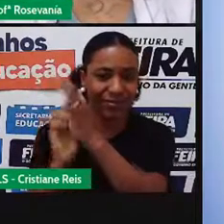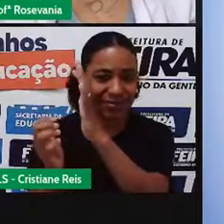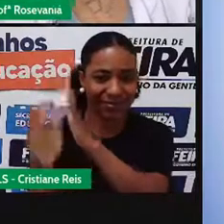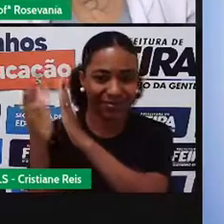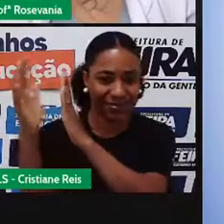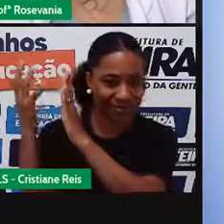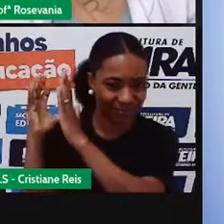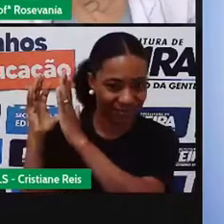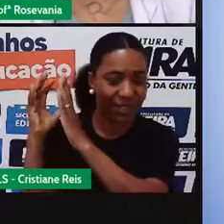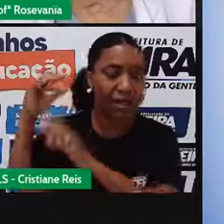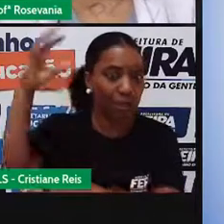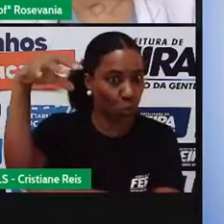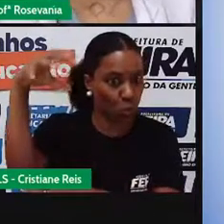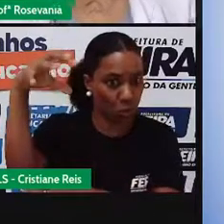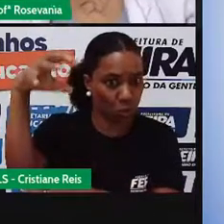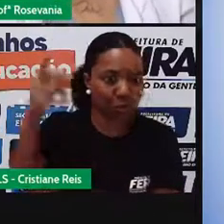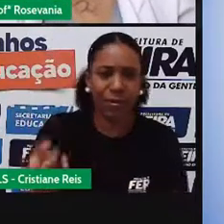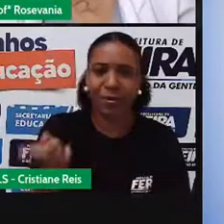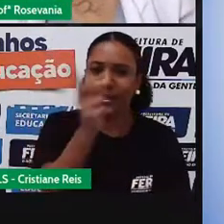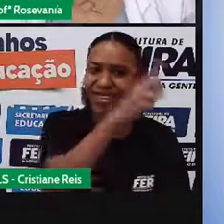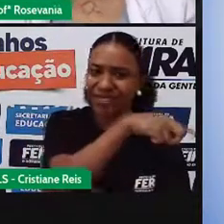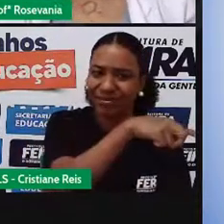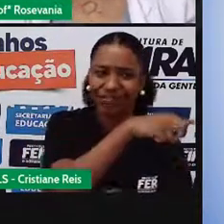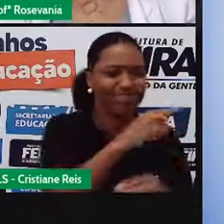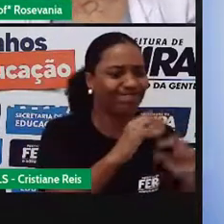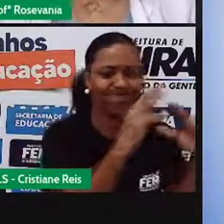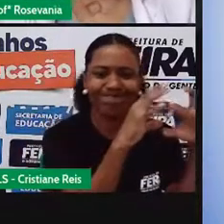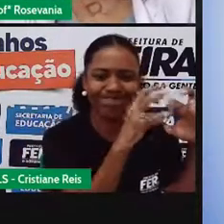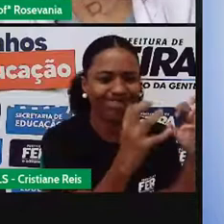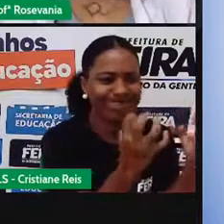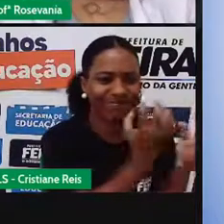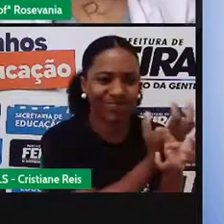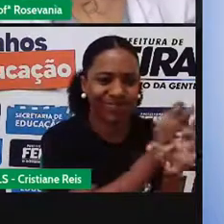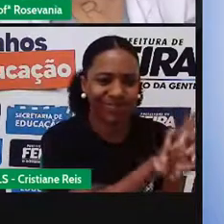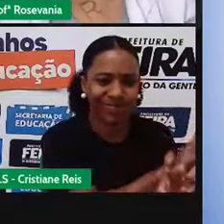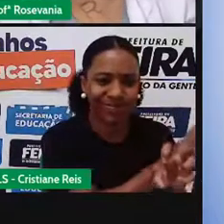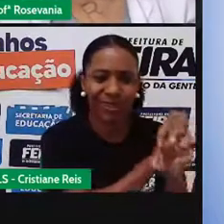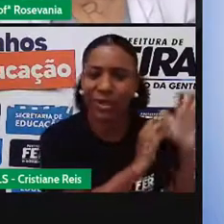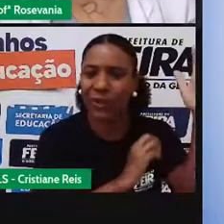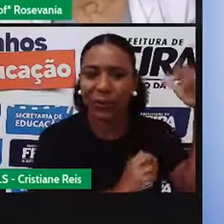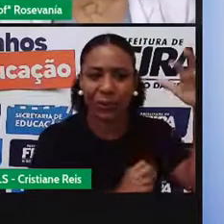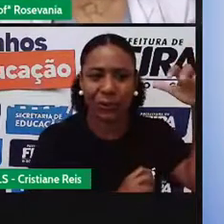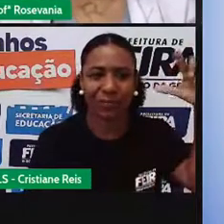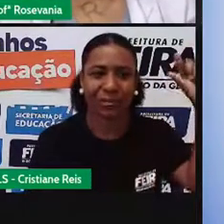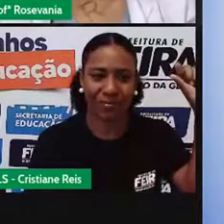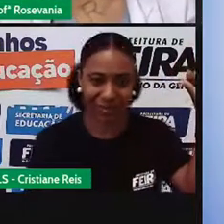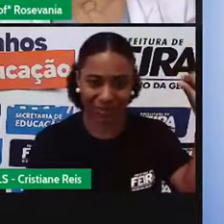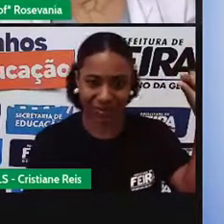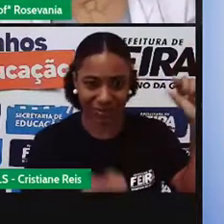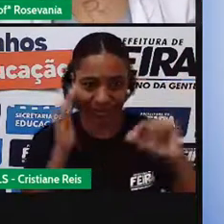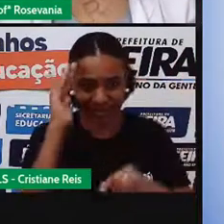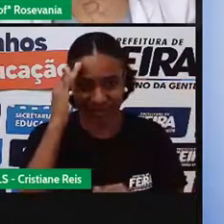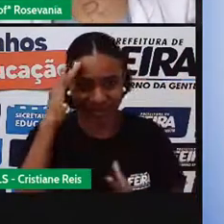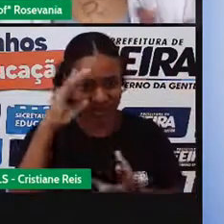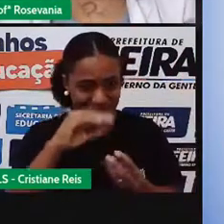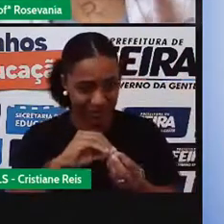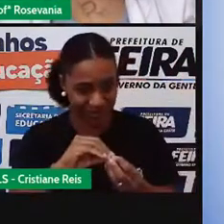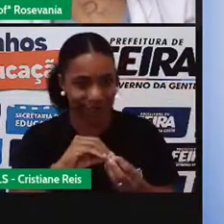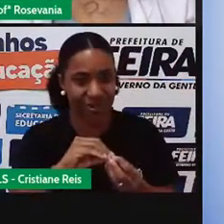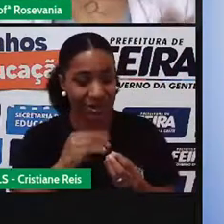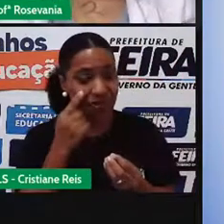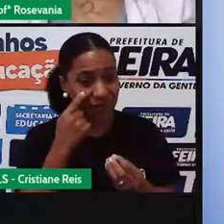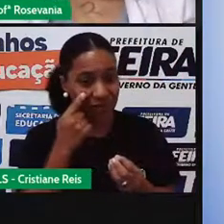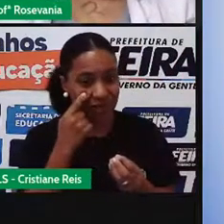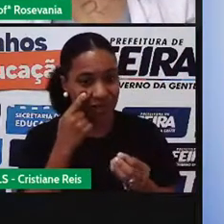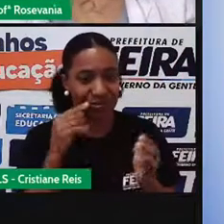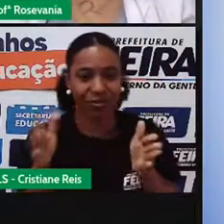de chuva à medida que eu vou andando ao oeste e indo para o lado do sertão. Espero que tenham compreendido, né, que a gente está em uma